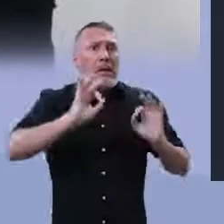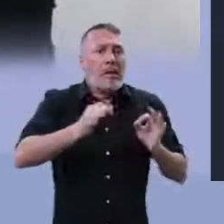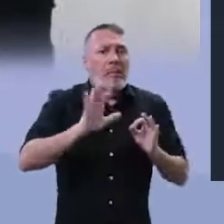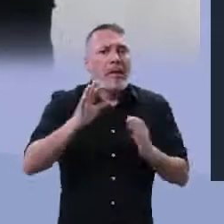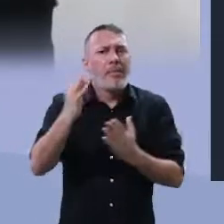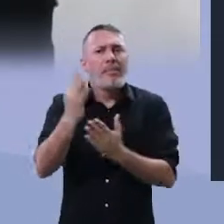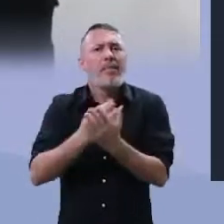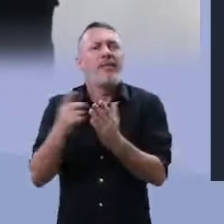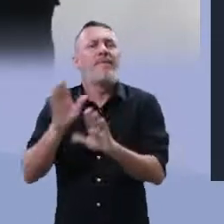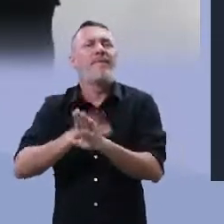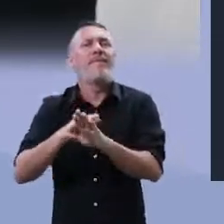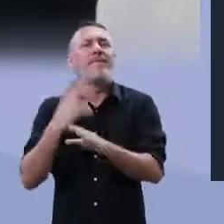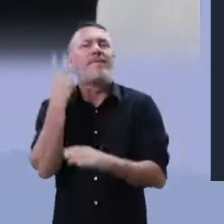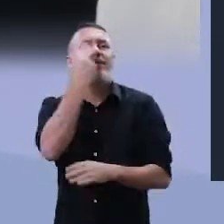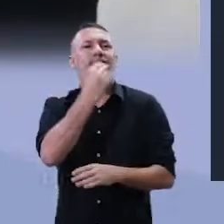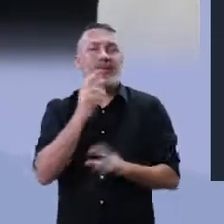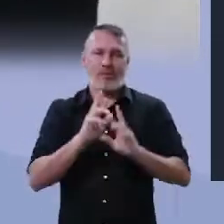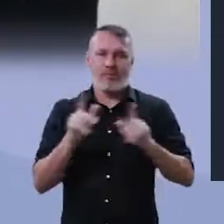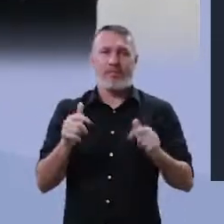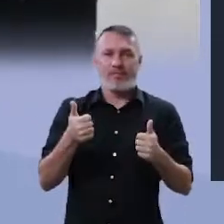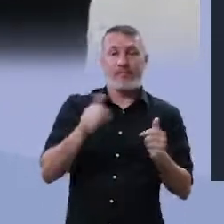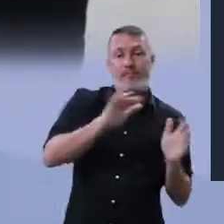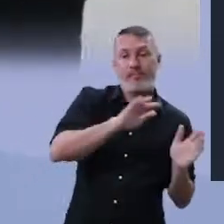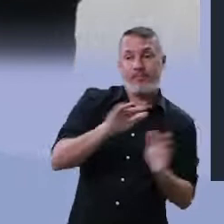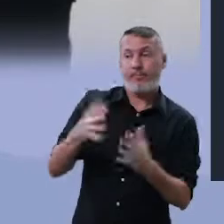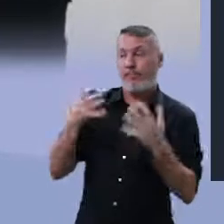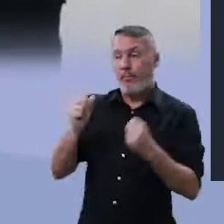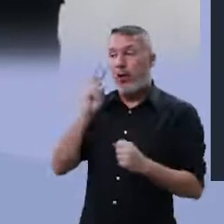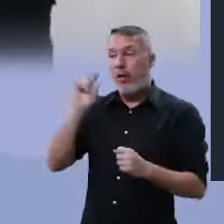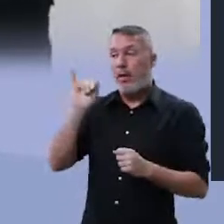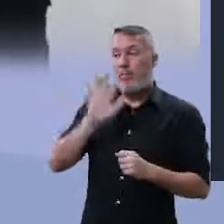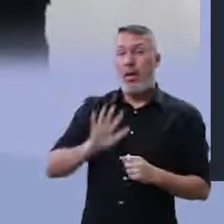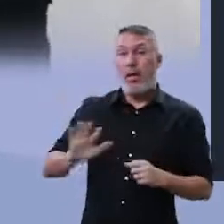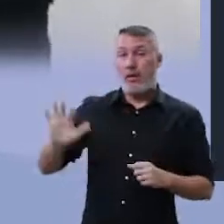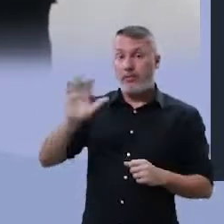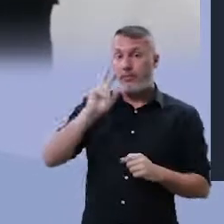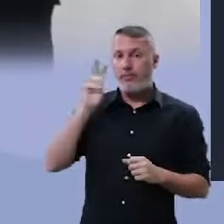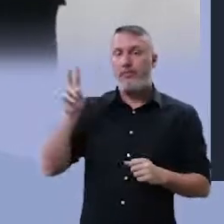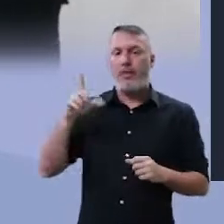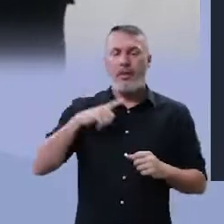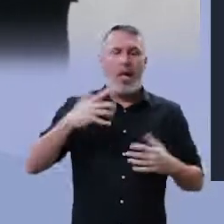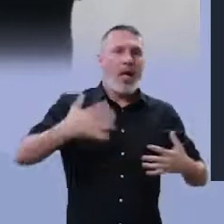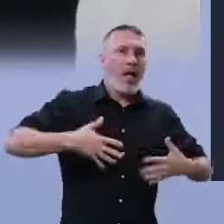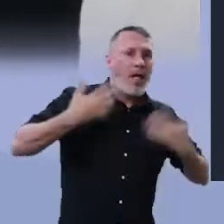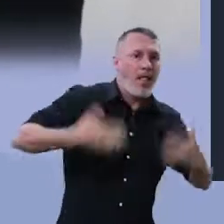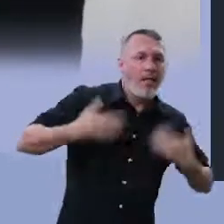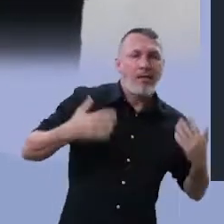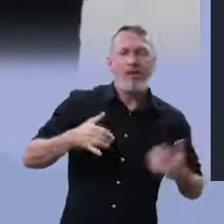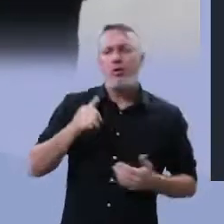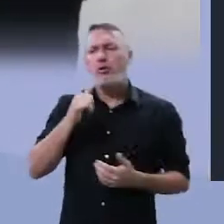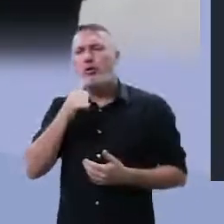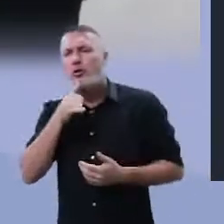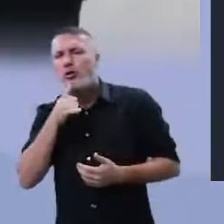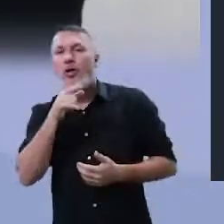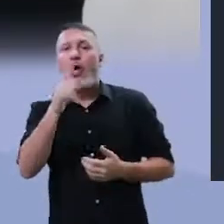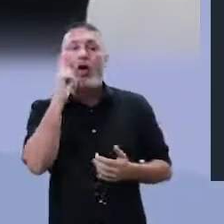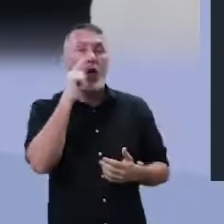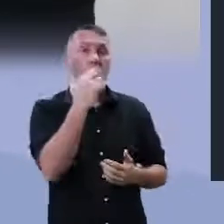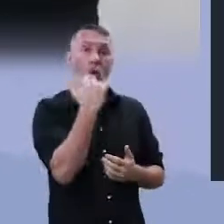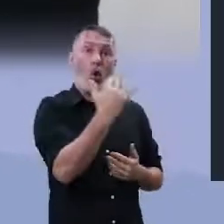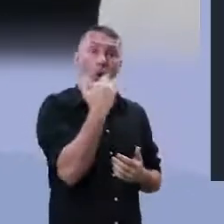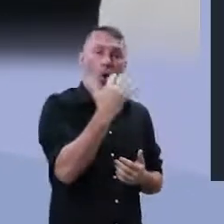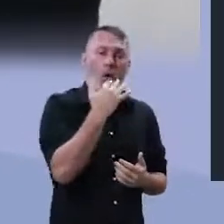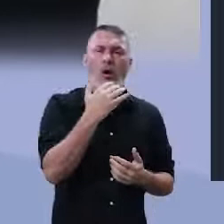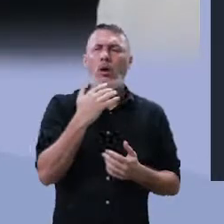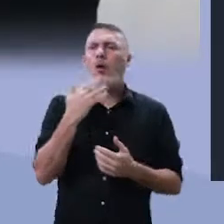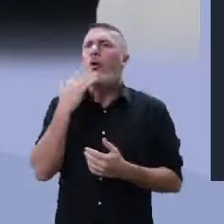diferente o caráter disso. Vamos para o próximo? Dá uma olhada na imagem. Olha a alegria e a tristeza, a cor e a